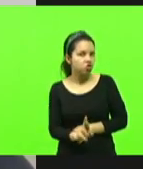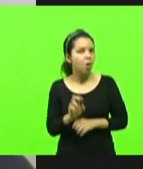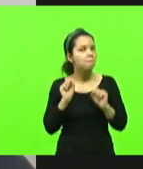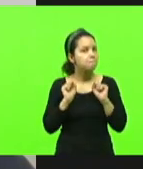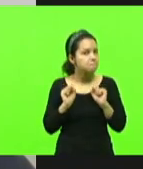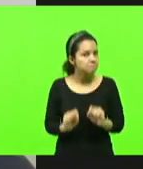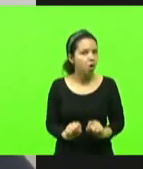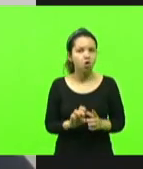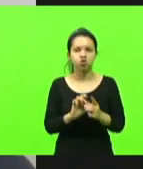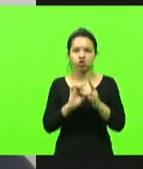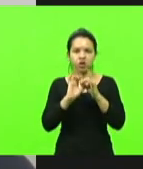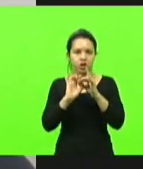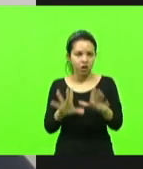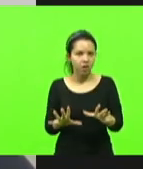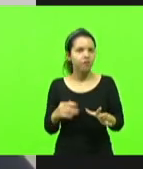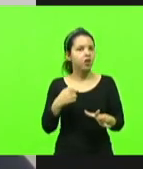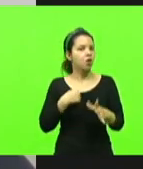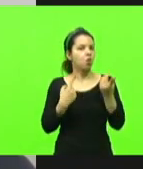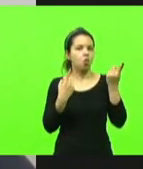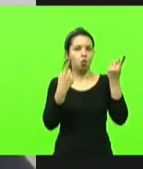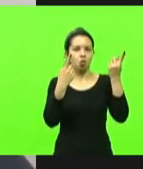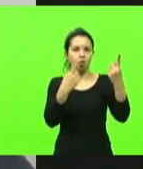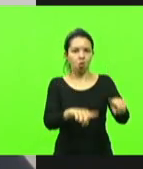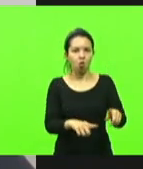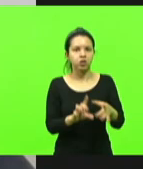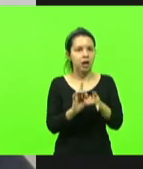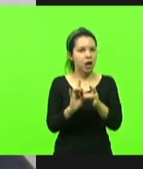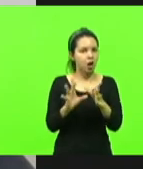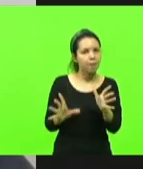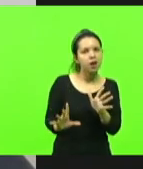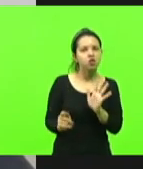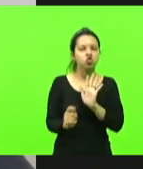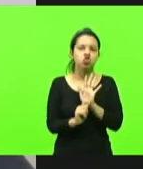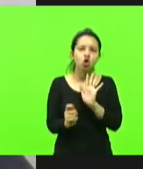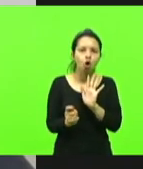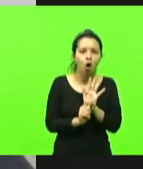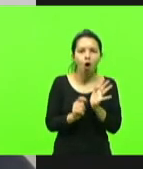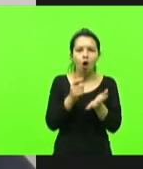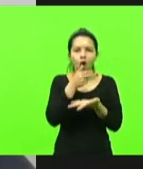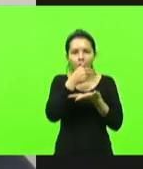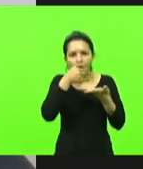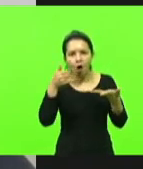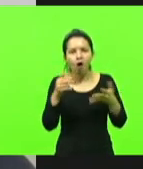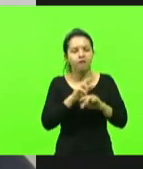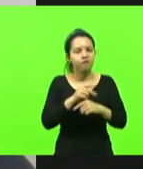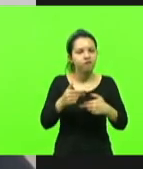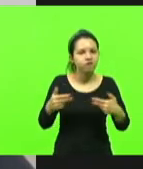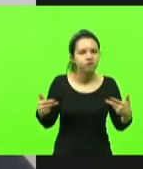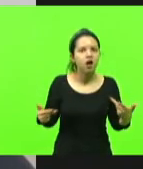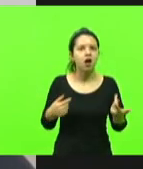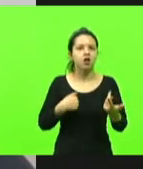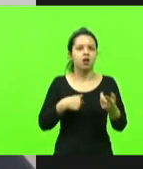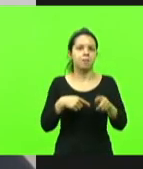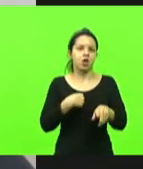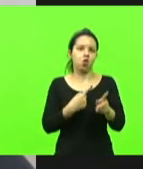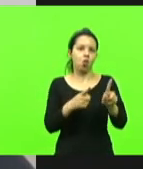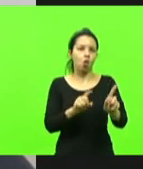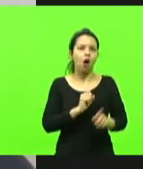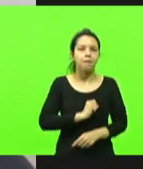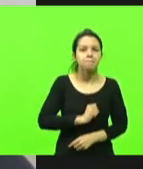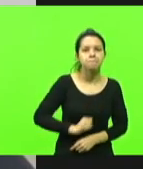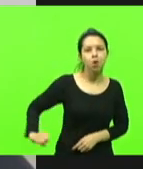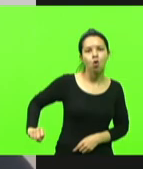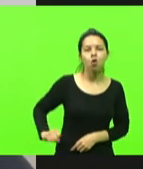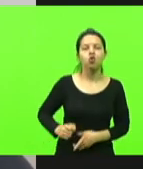também sou contra a liberação das drogas, sou contra o aborto, sou contra o